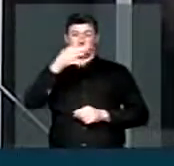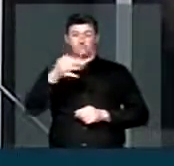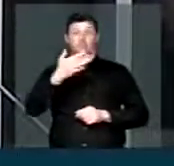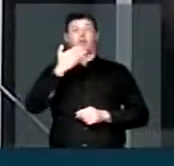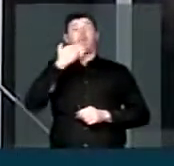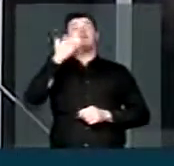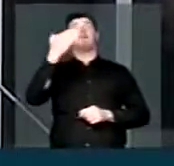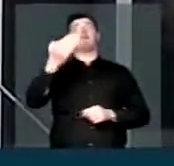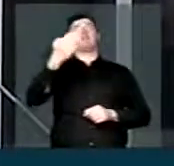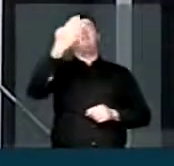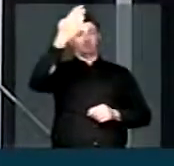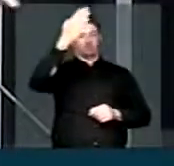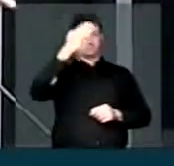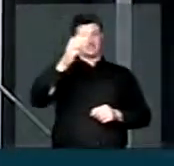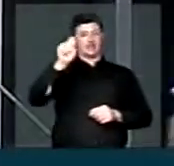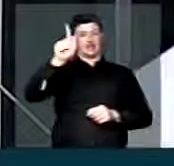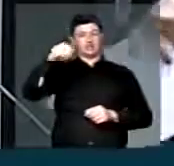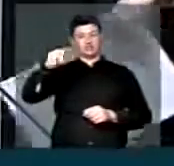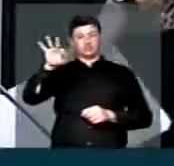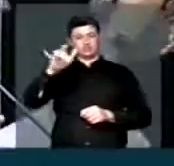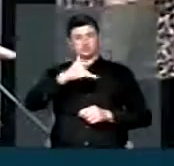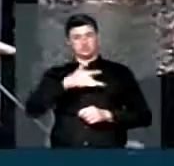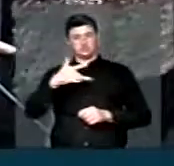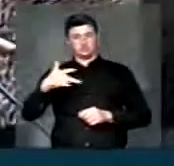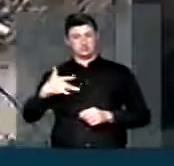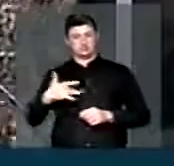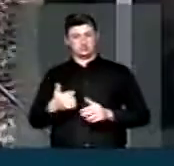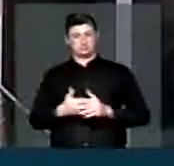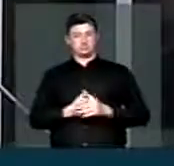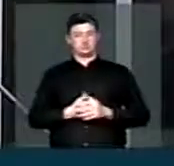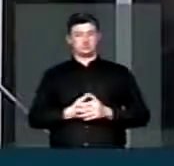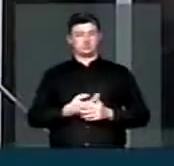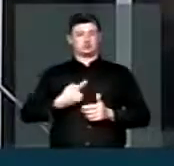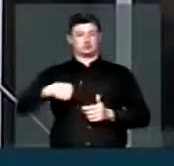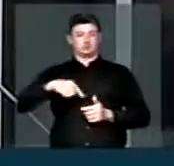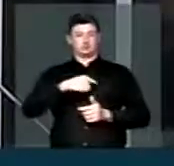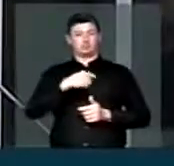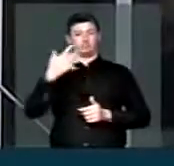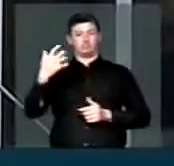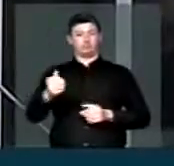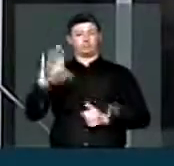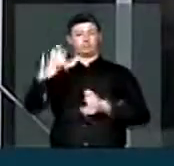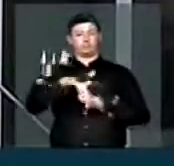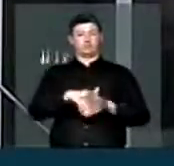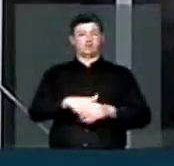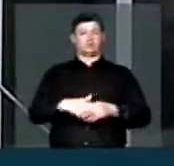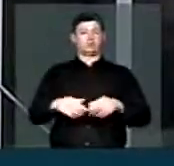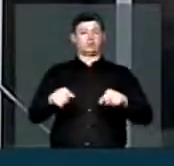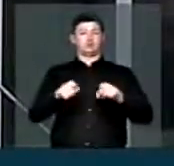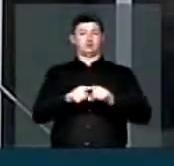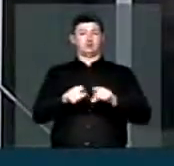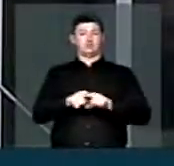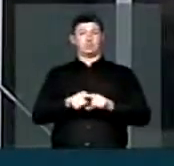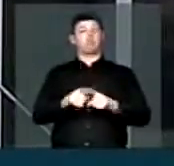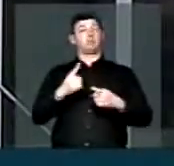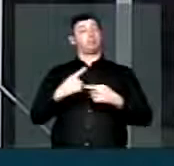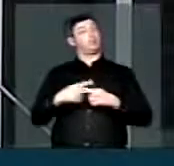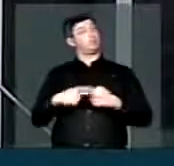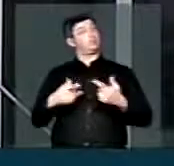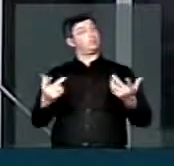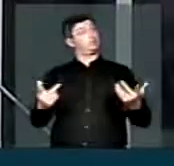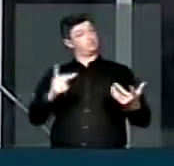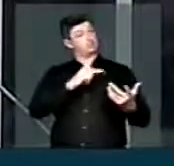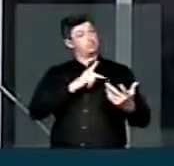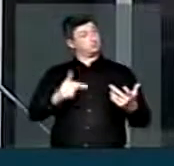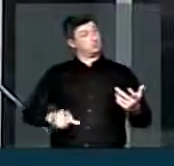favorável aos agentes de saúde pública, nós vamos votar. Haja vista, senhor presidente,